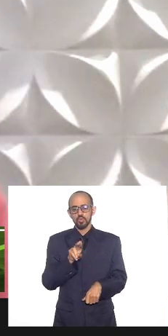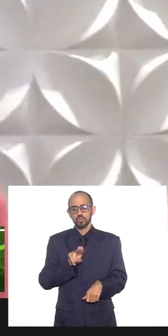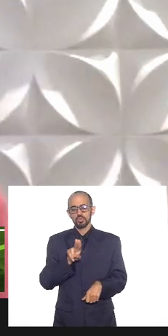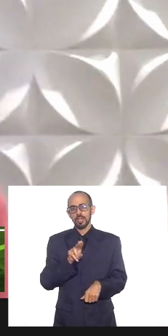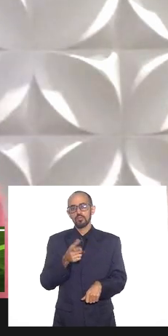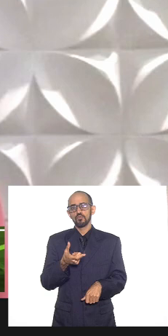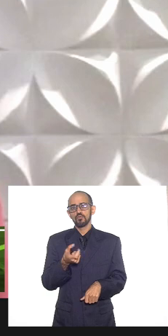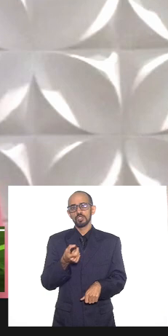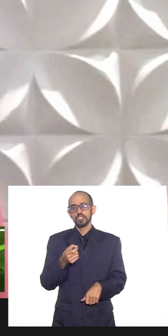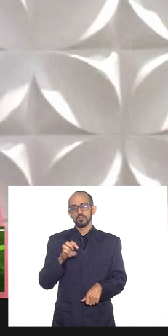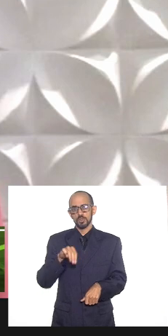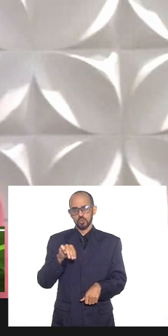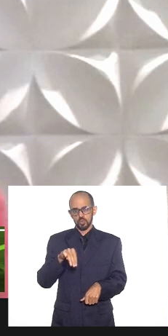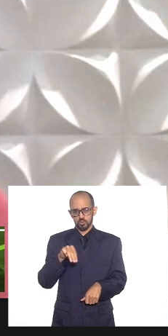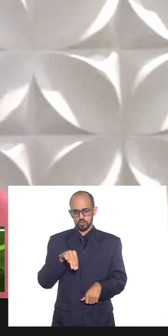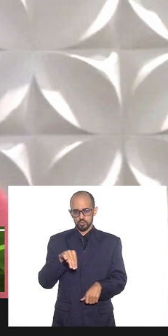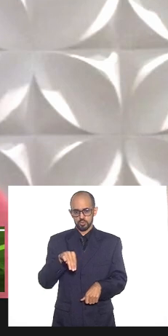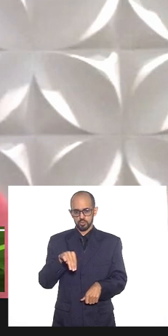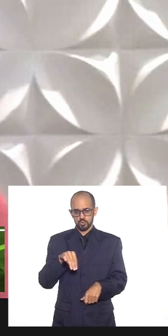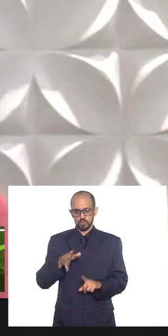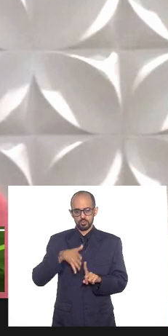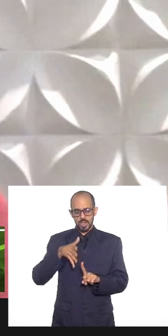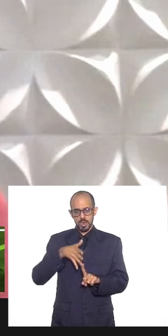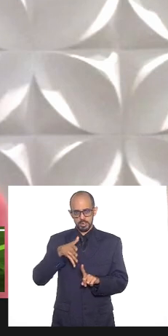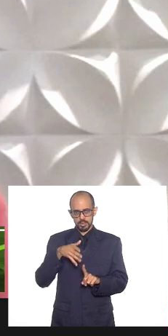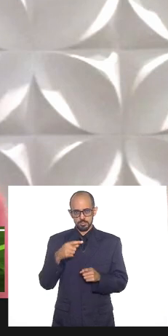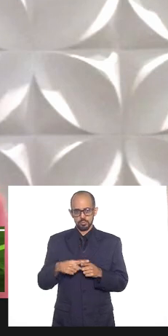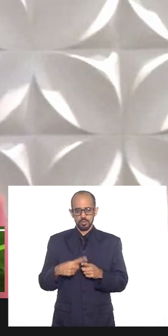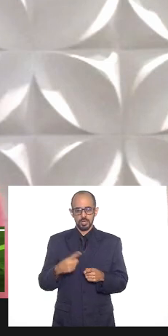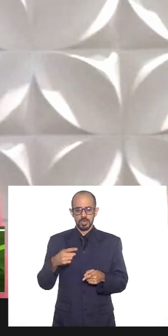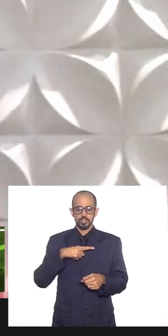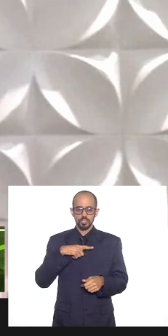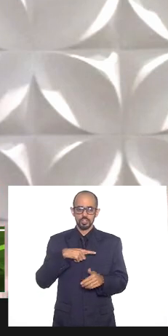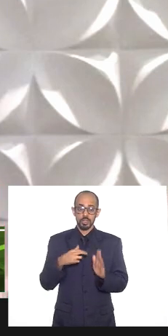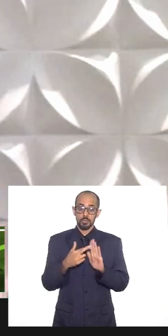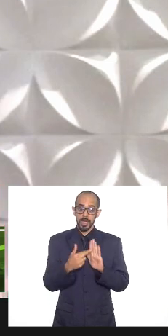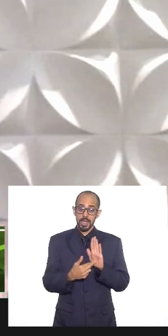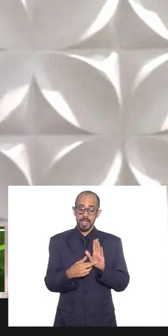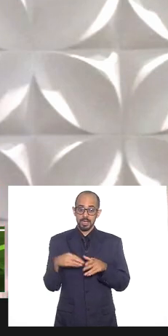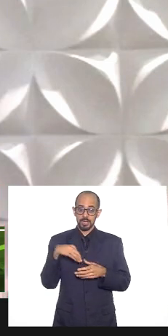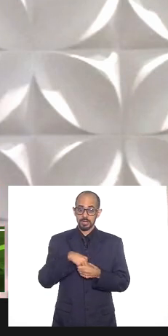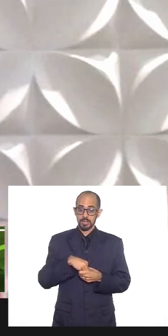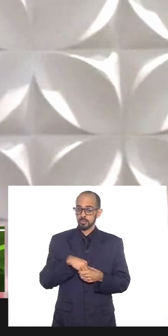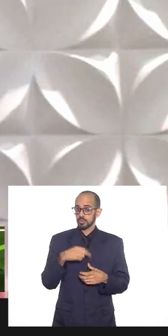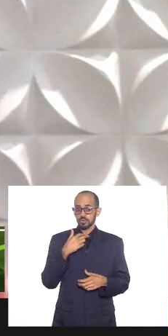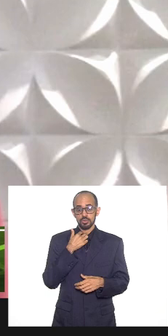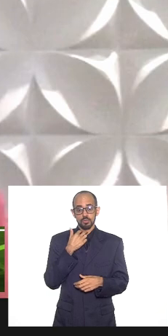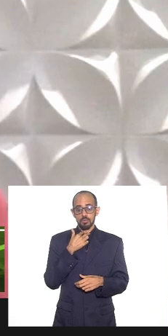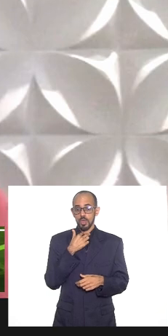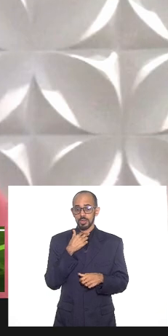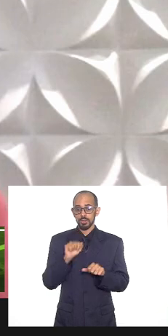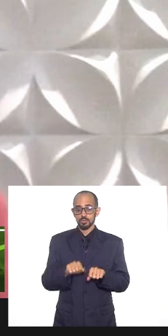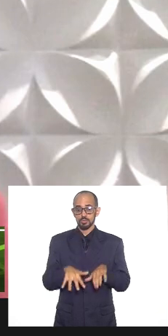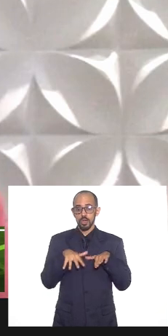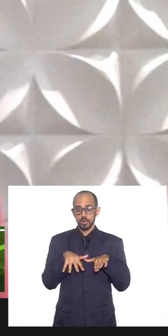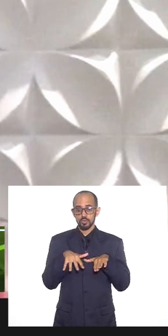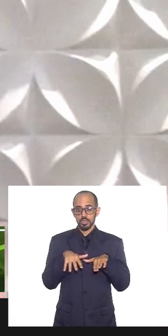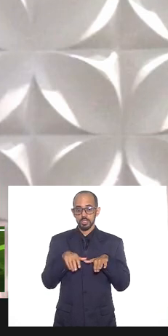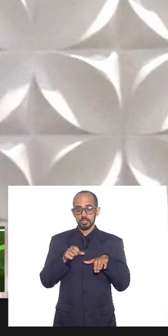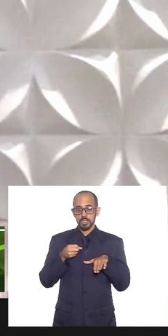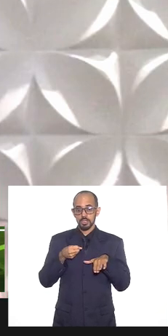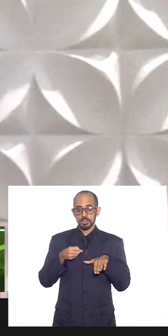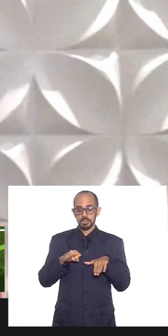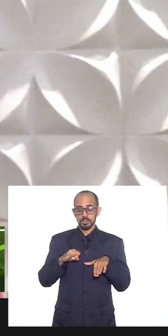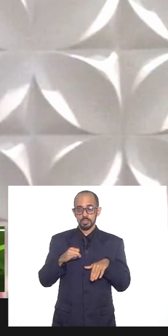minutos, porque temos uma previsão no regimento interno que não podemos manter uma audiência quando o plenário está em